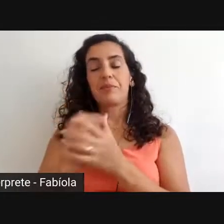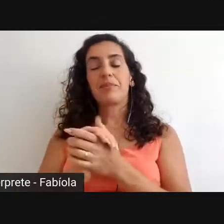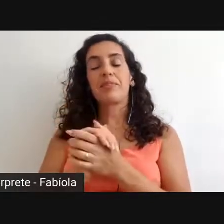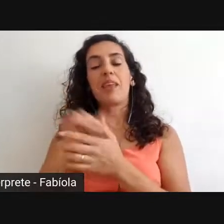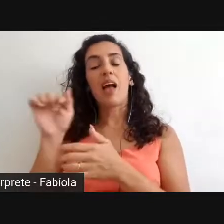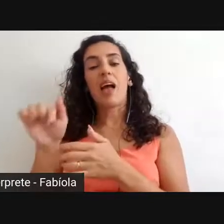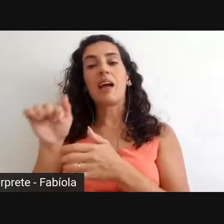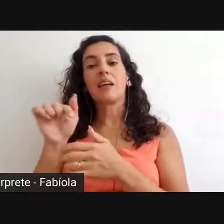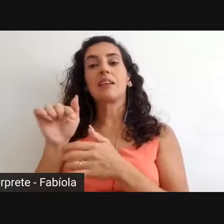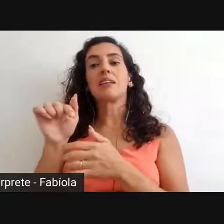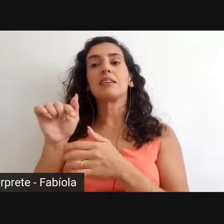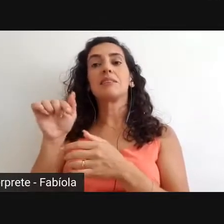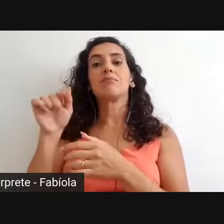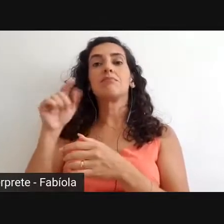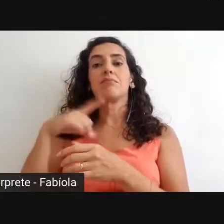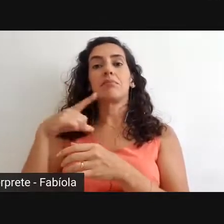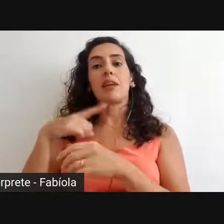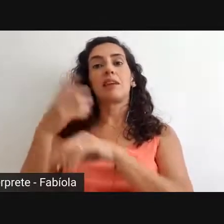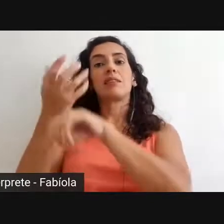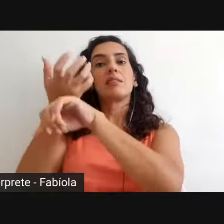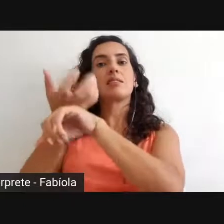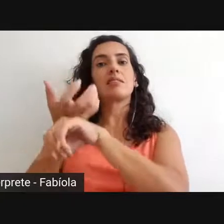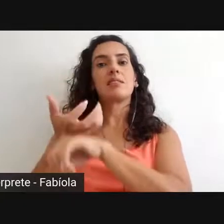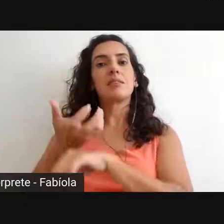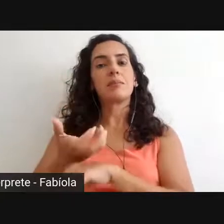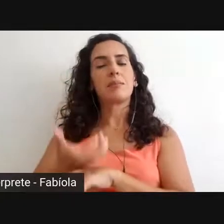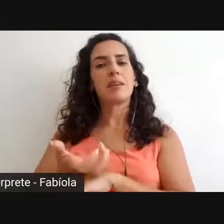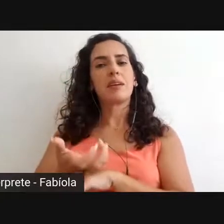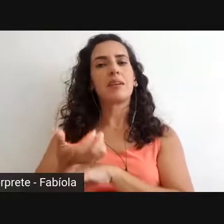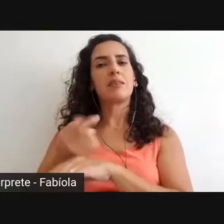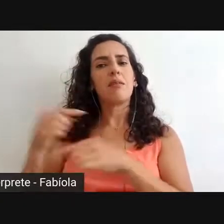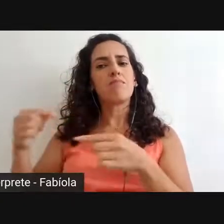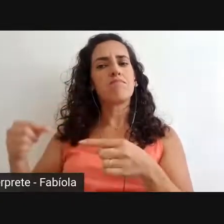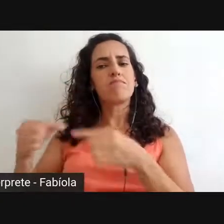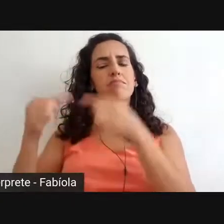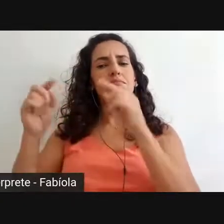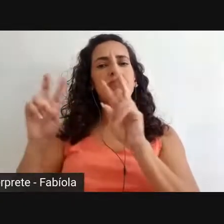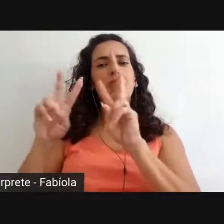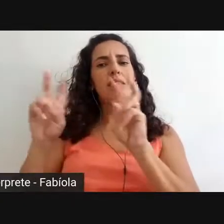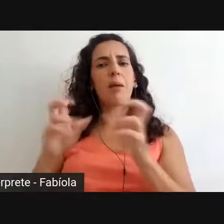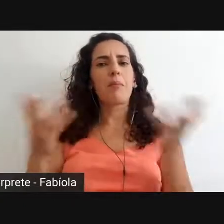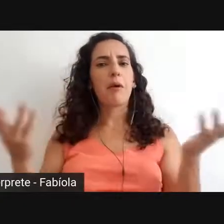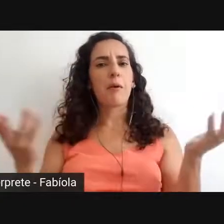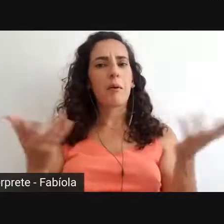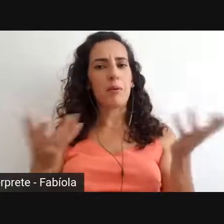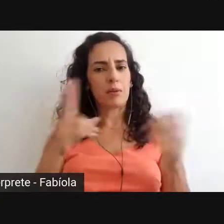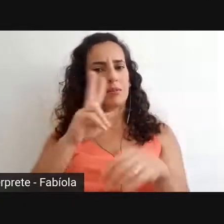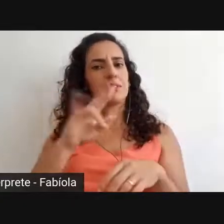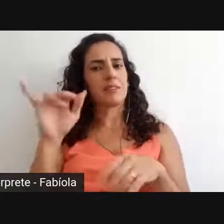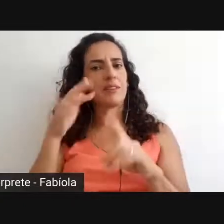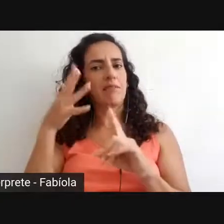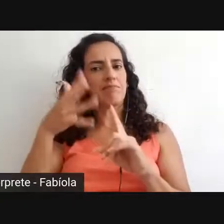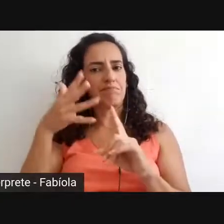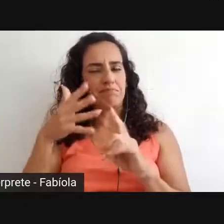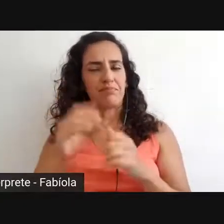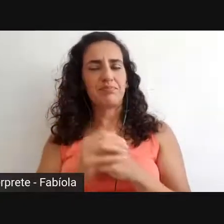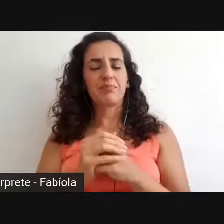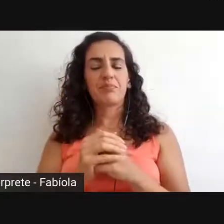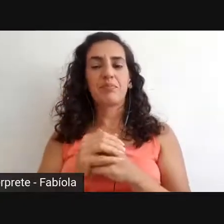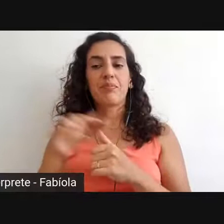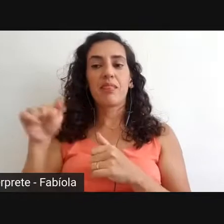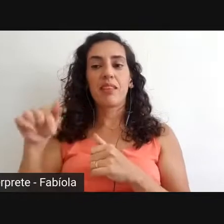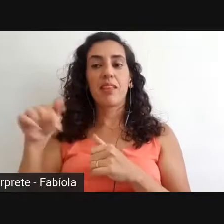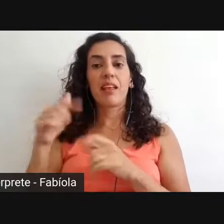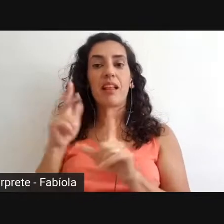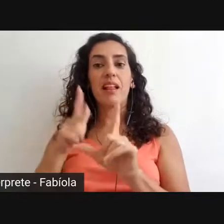a professora ministra disciplinas, que dialogam com a temática que vai ser abordada aqui hoje. Essa live vai ser